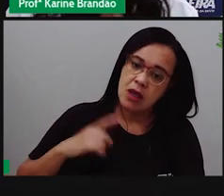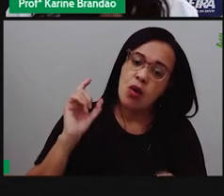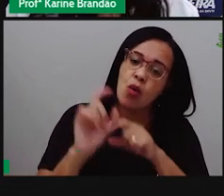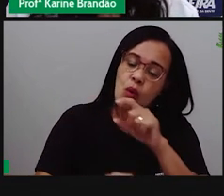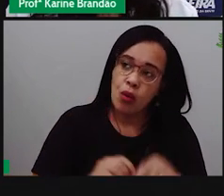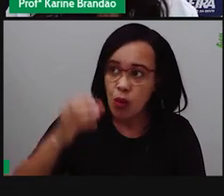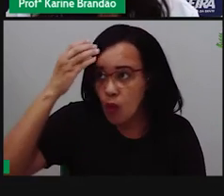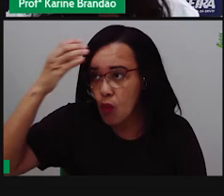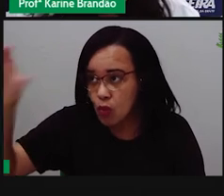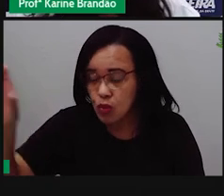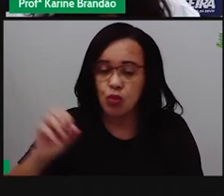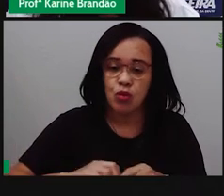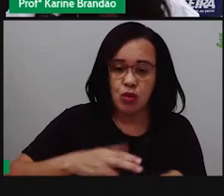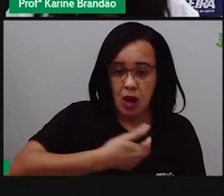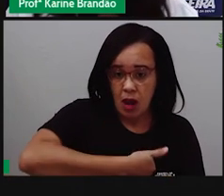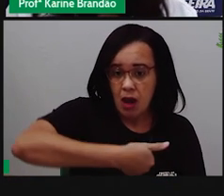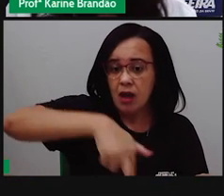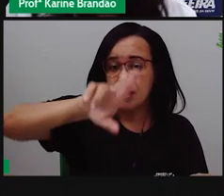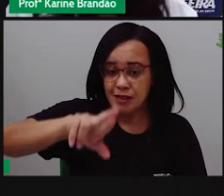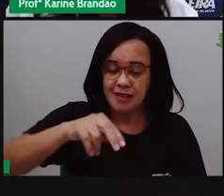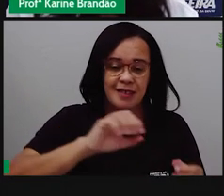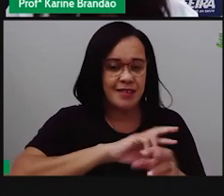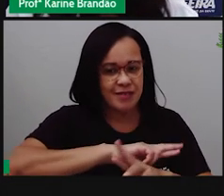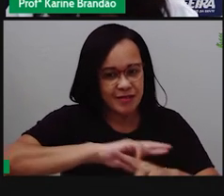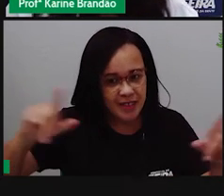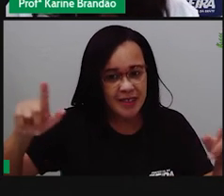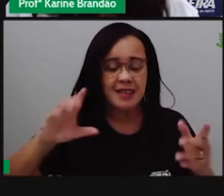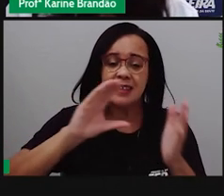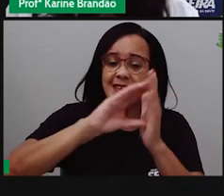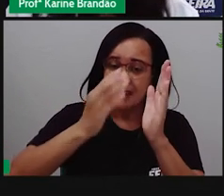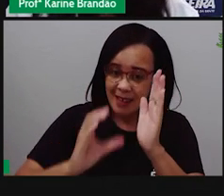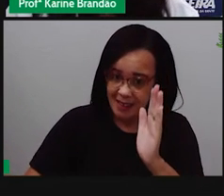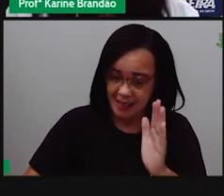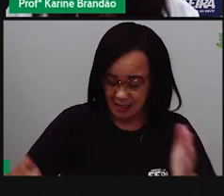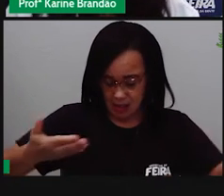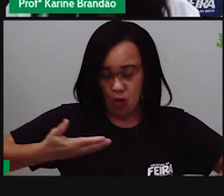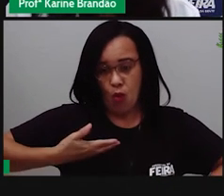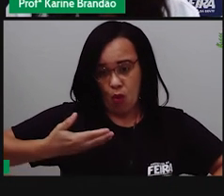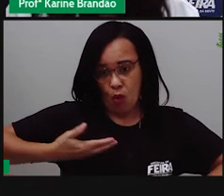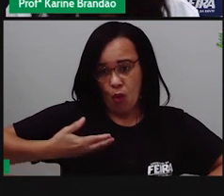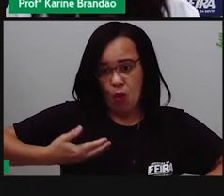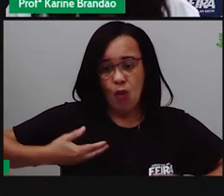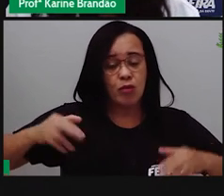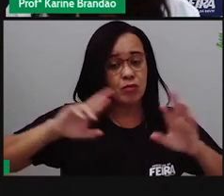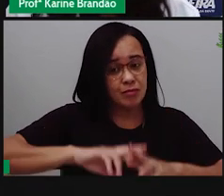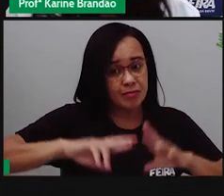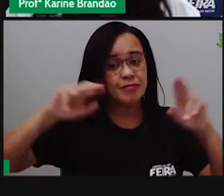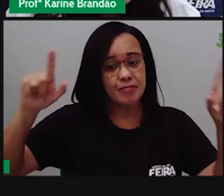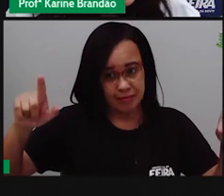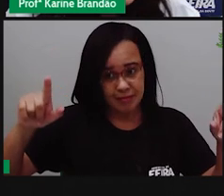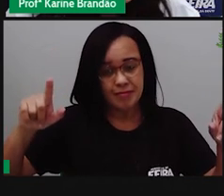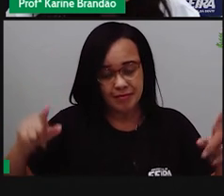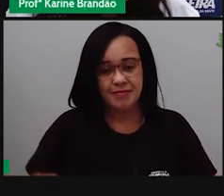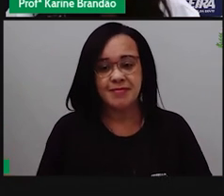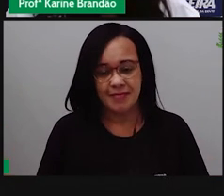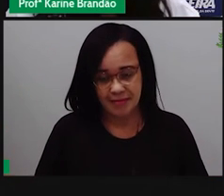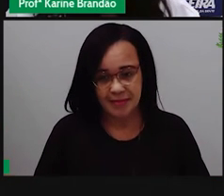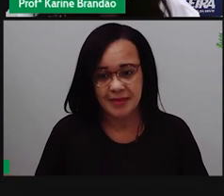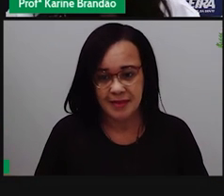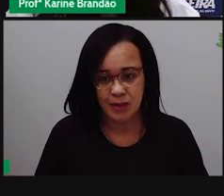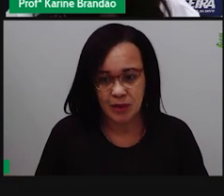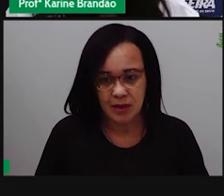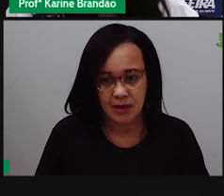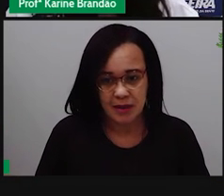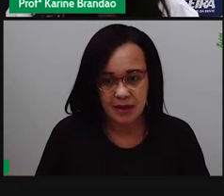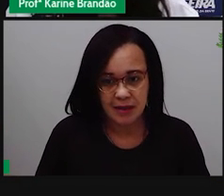dos outros. Eles vão ter características do corpo diferentes. Eles vão ter características